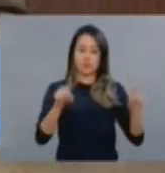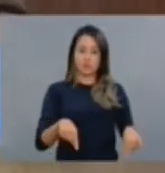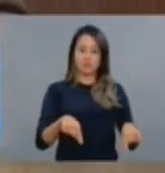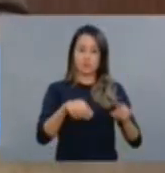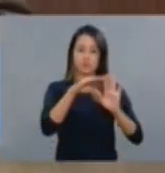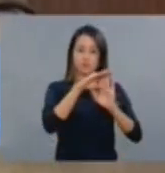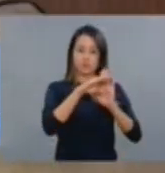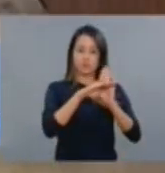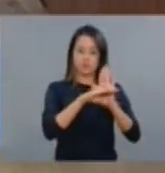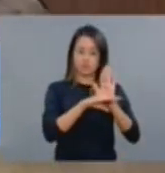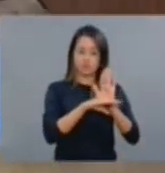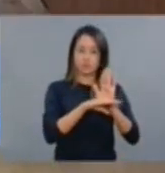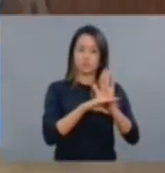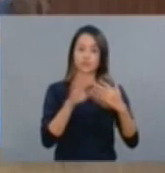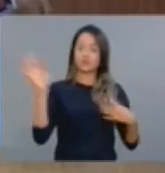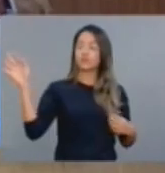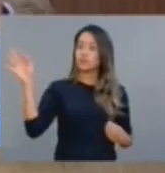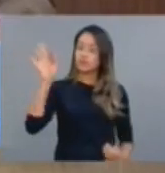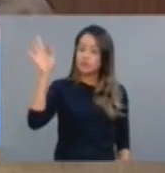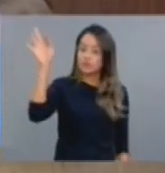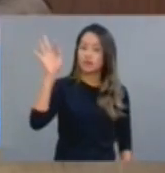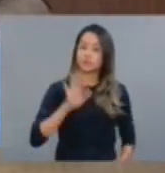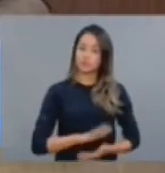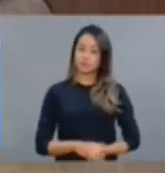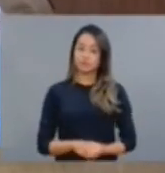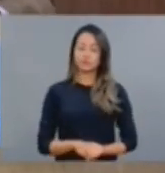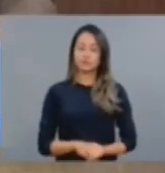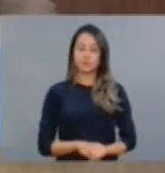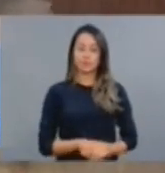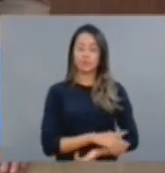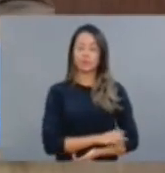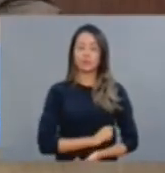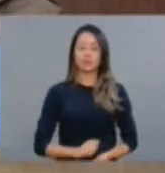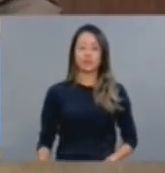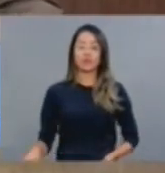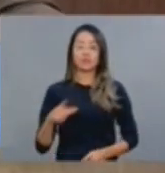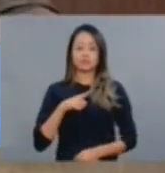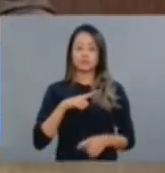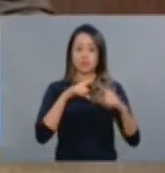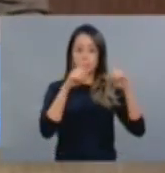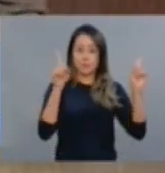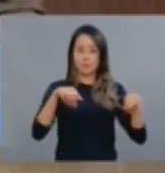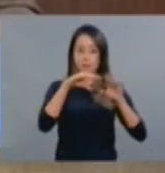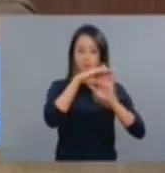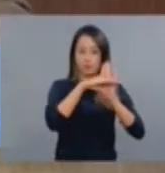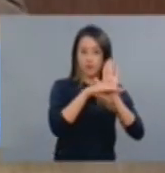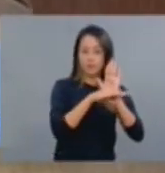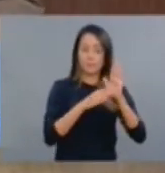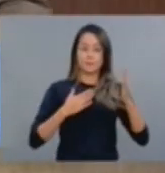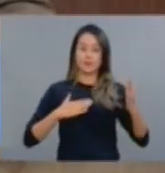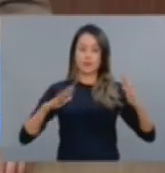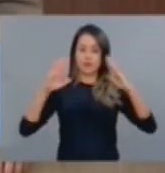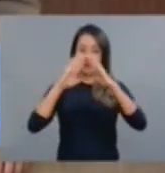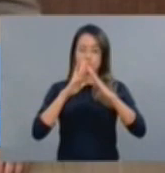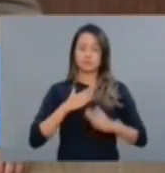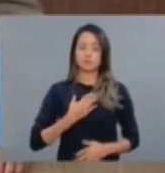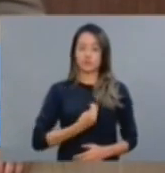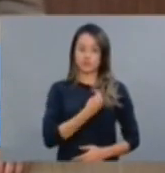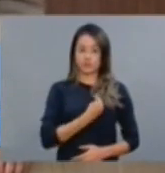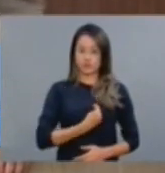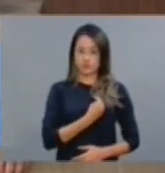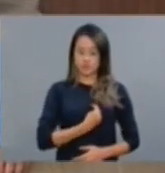no governo federal, no melhor dizendo, tem um programa Minha Casa Minha Vida que é para atender